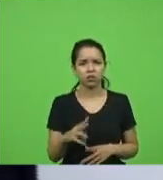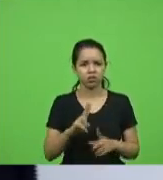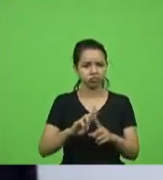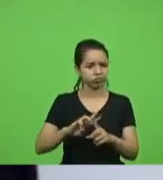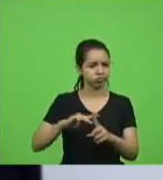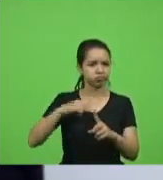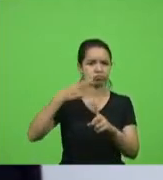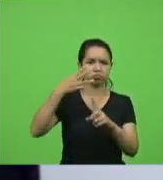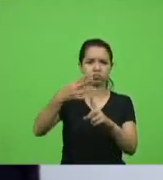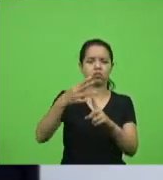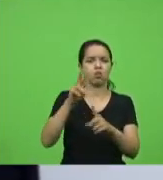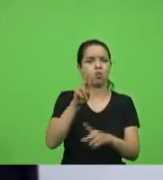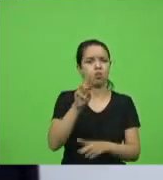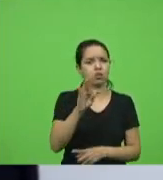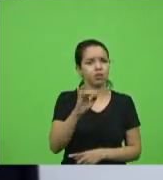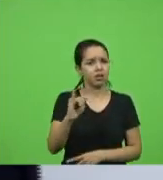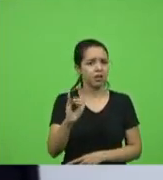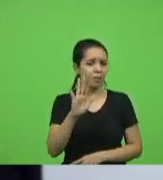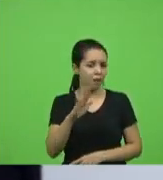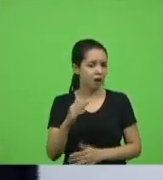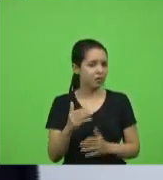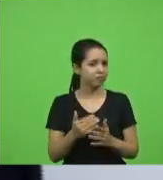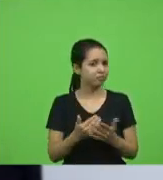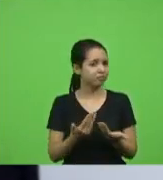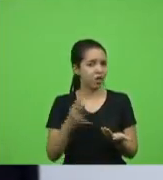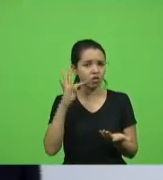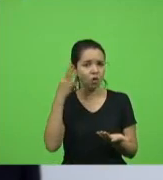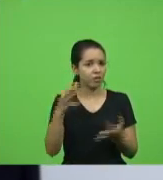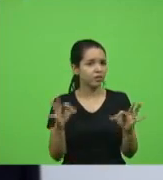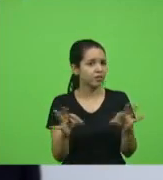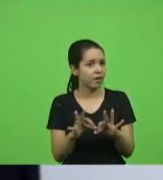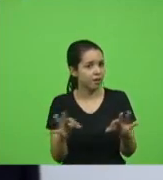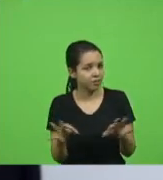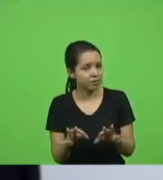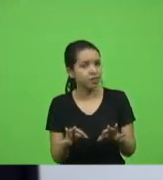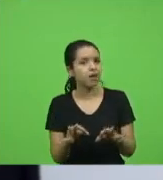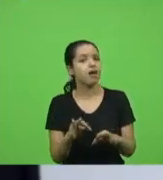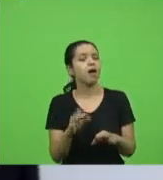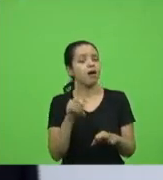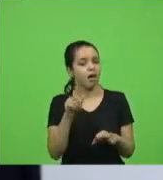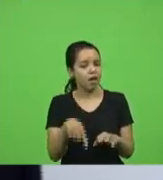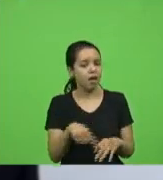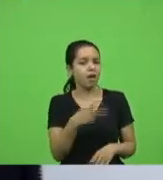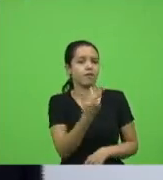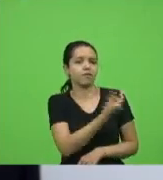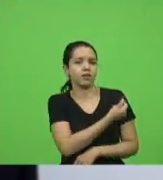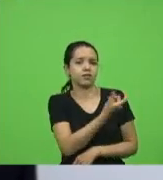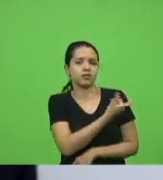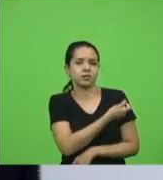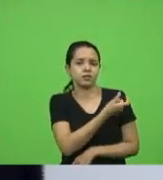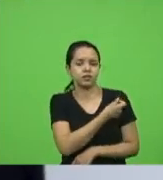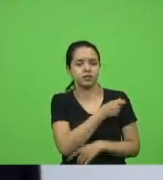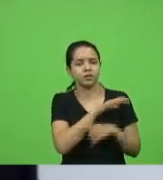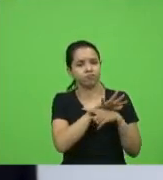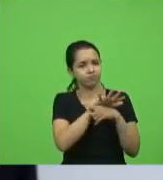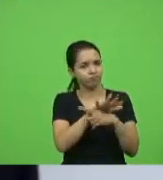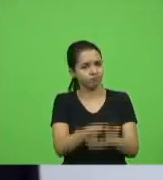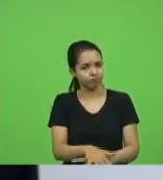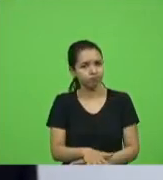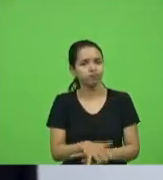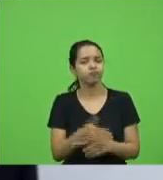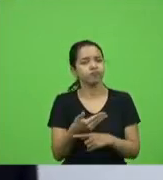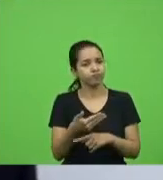vai aumentar e não vai resolver só vai resolver com vacinação e mais e é isso que nós